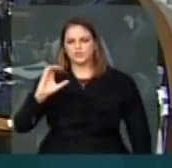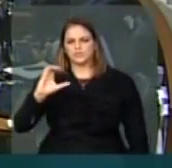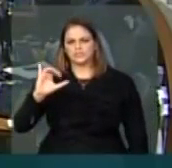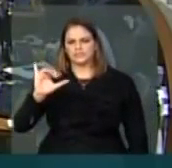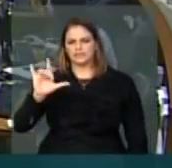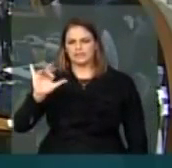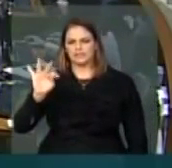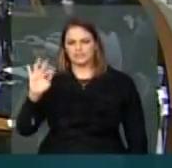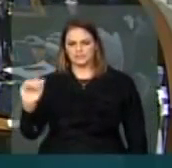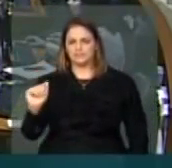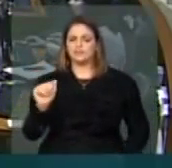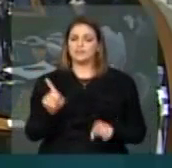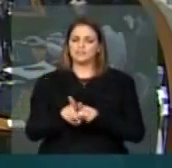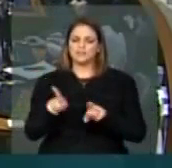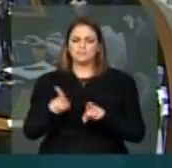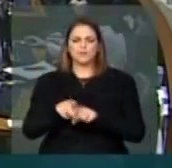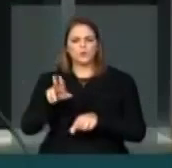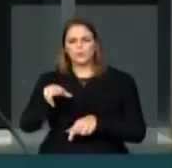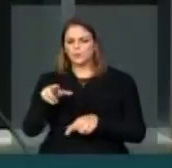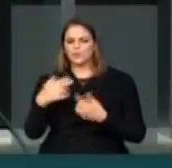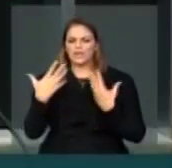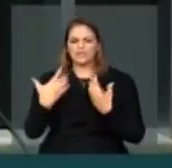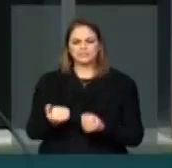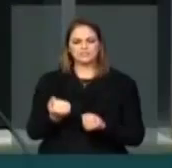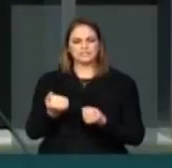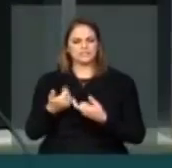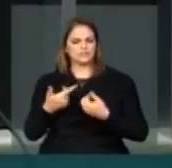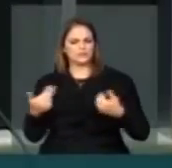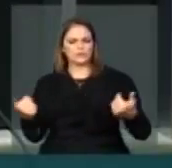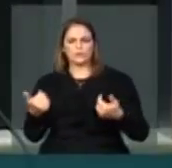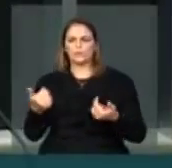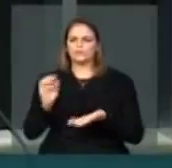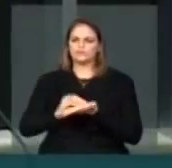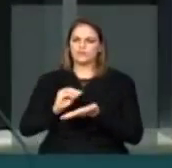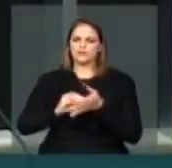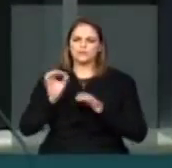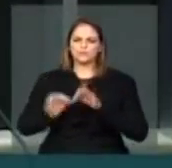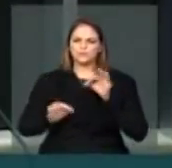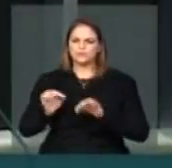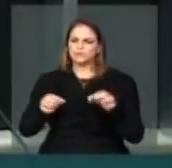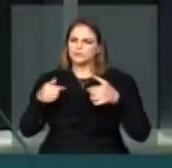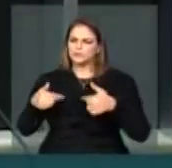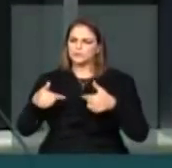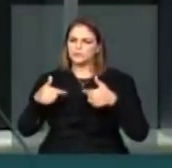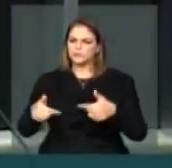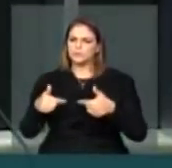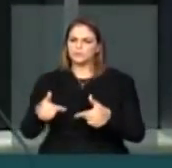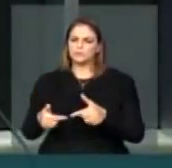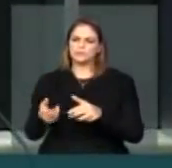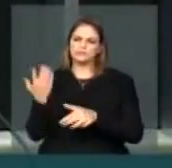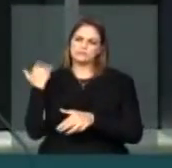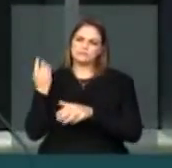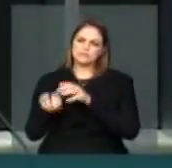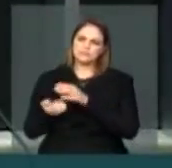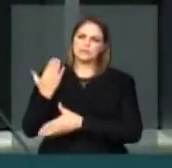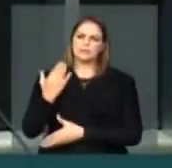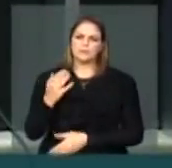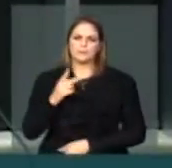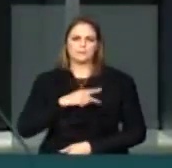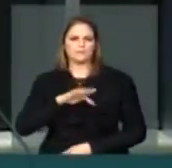inconformismo permanente, mesmo depois, já na construção do PT, em relação a caminhos